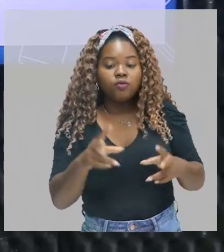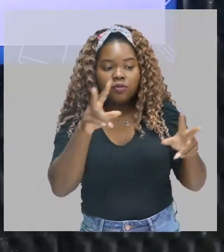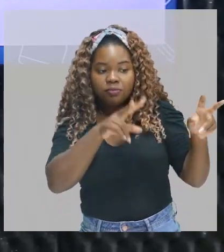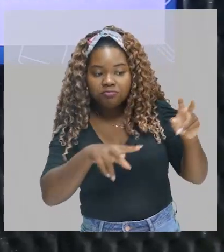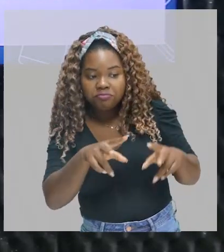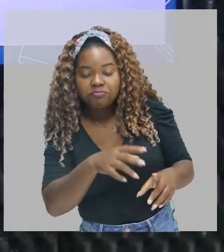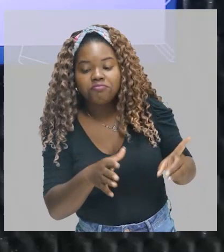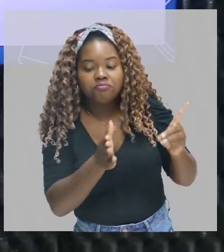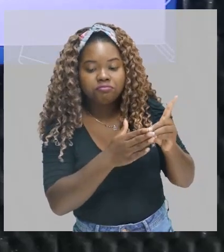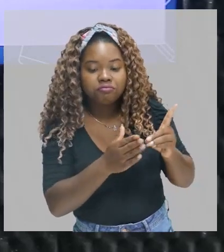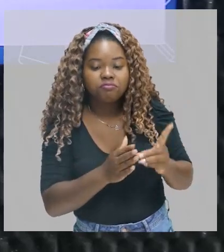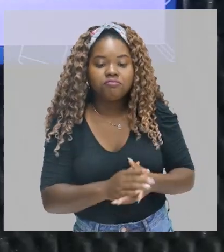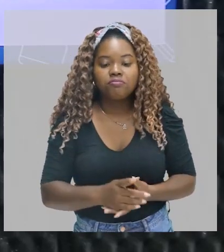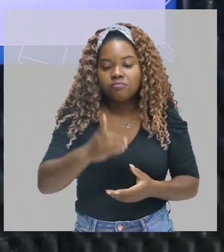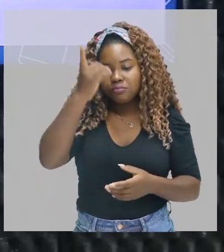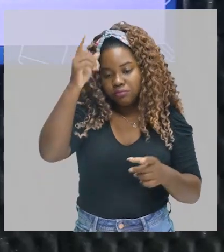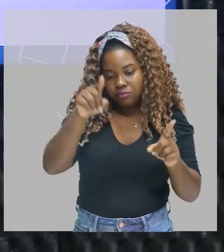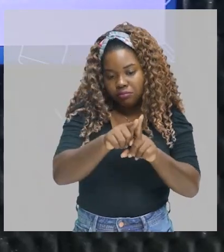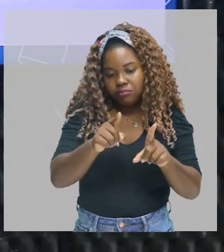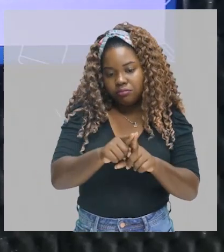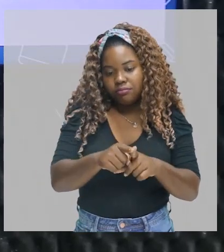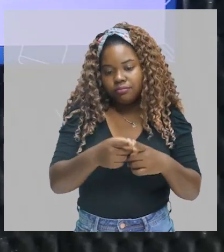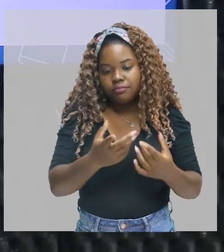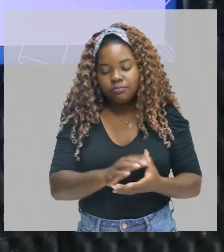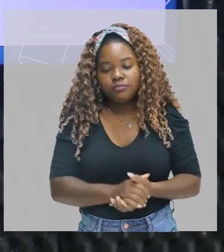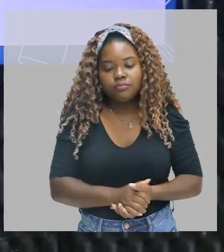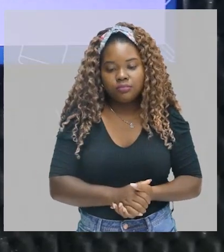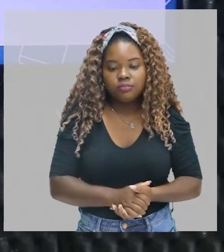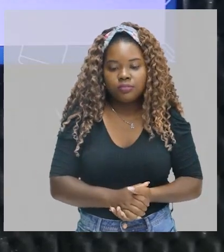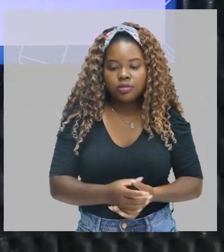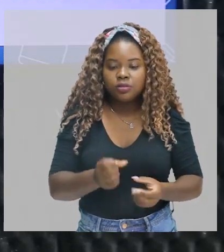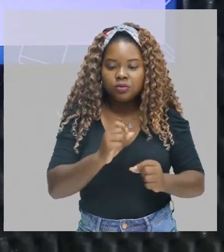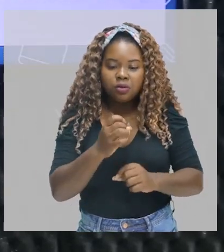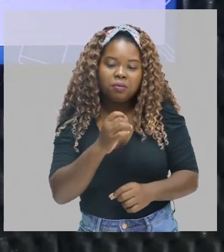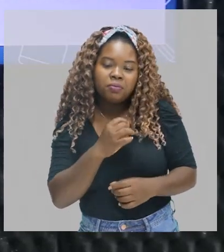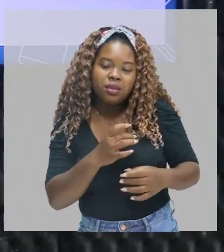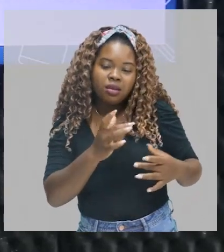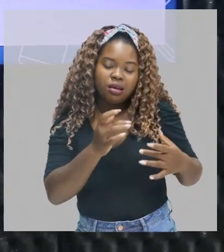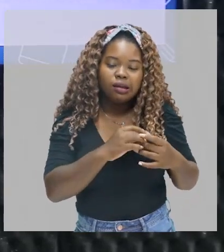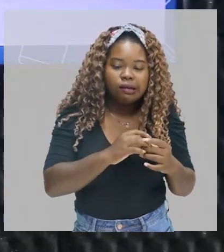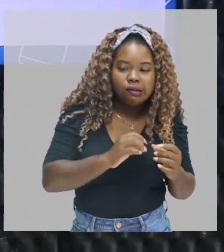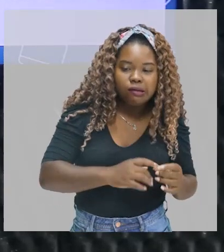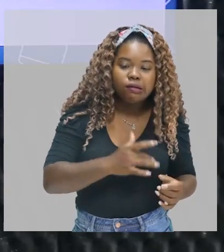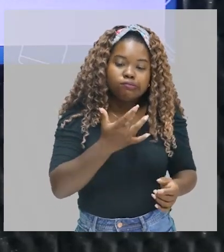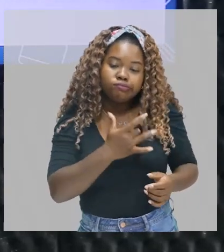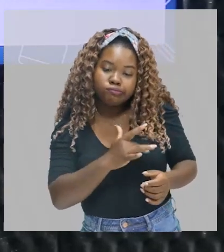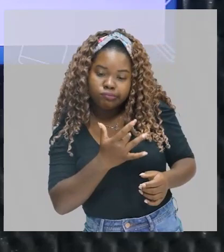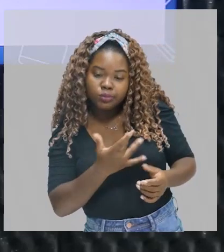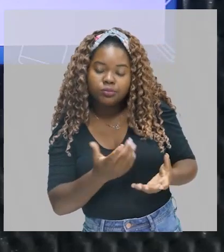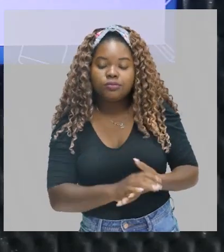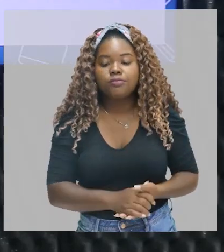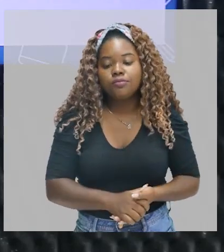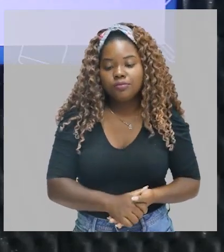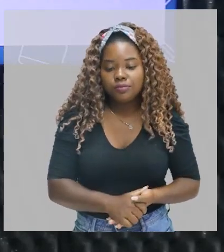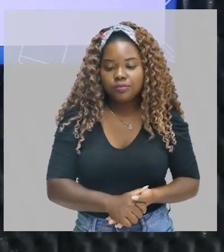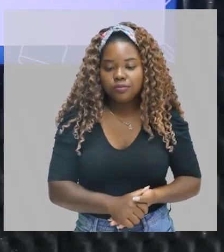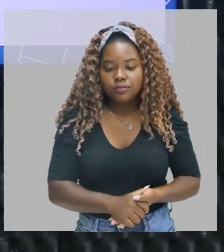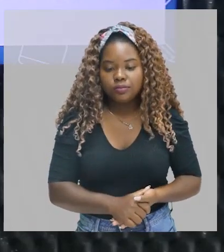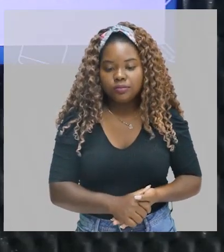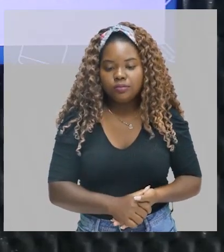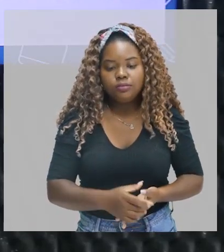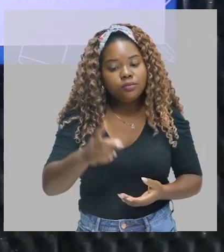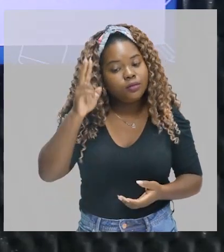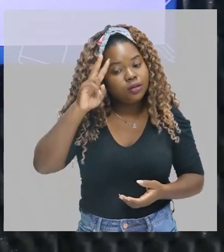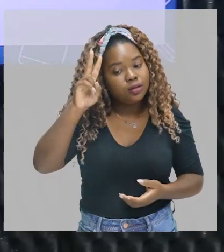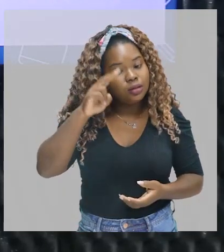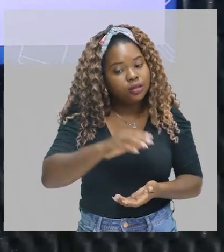do índio. Idealização com simpatia e piedade. Será que havia? Lembra aí do momento